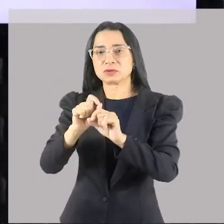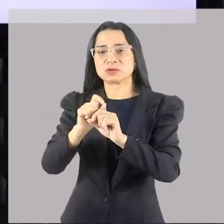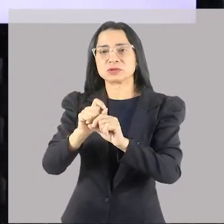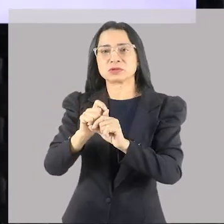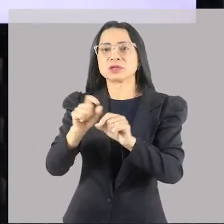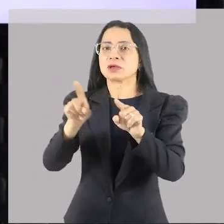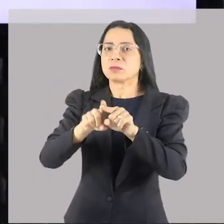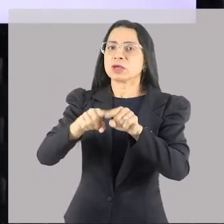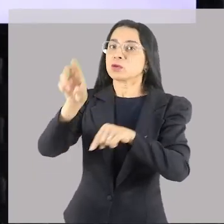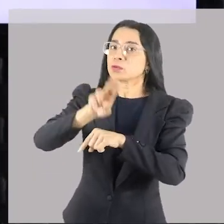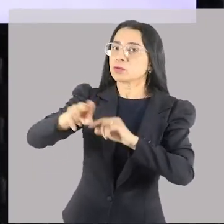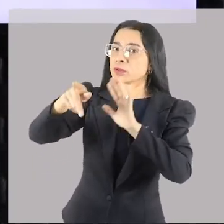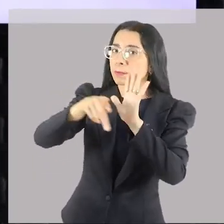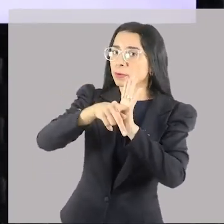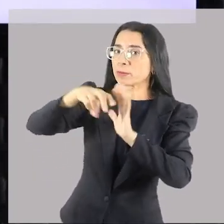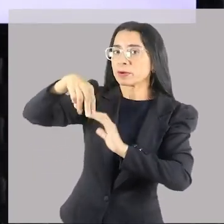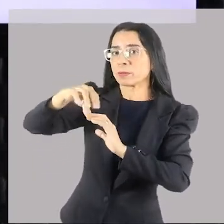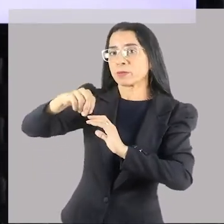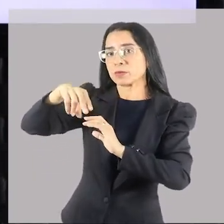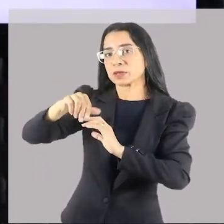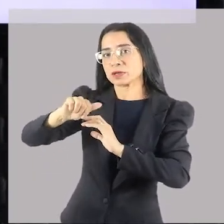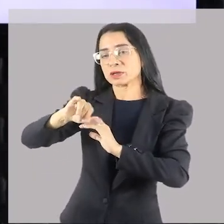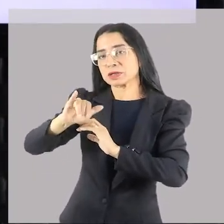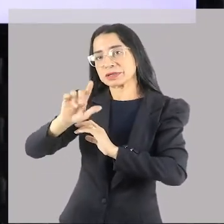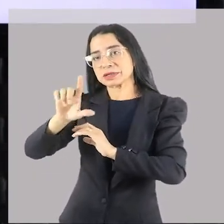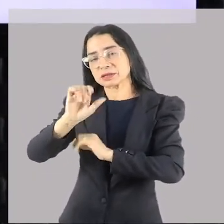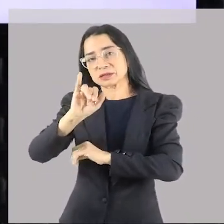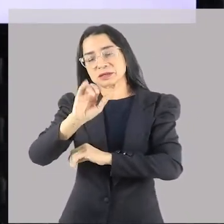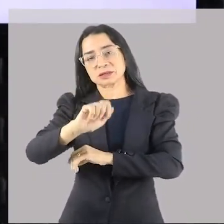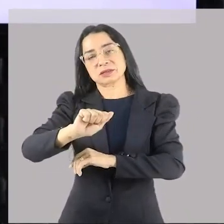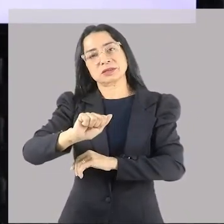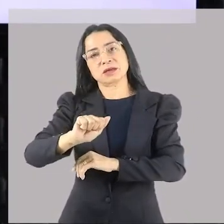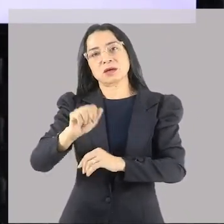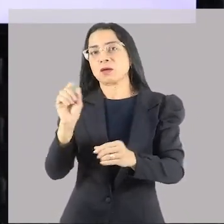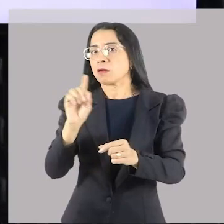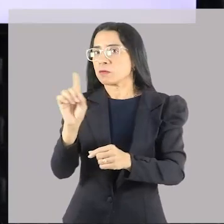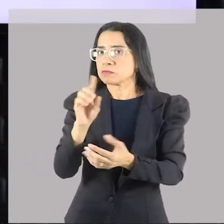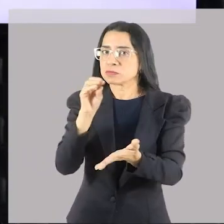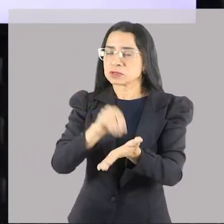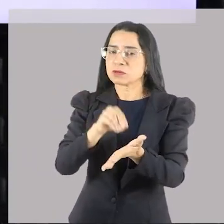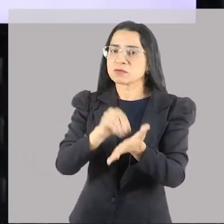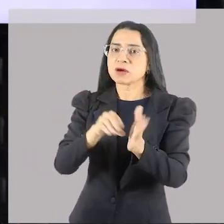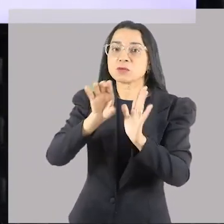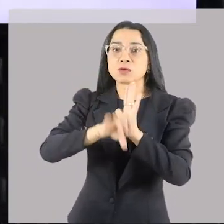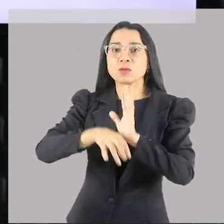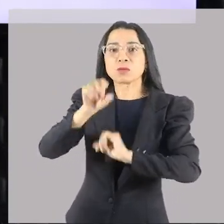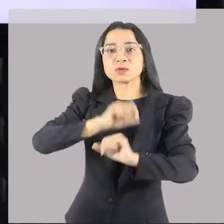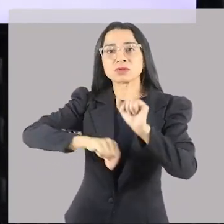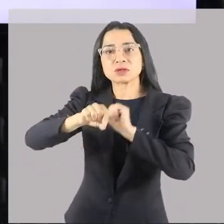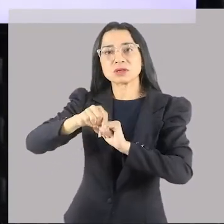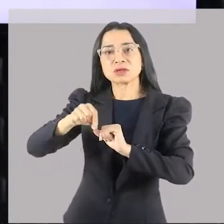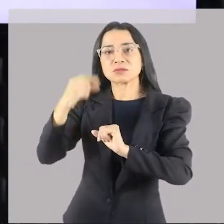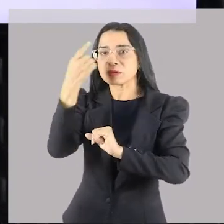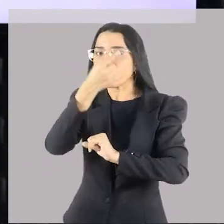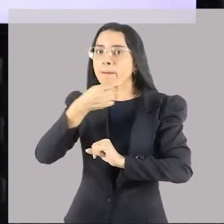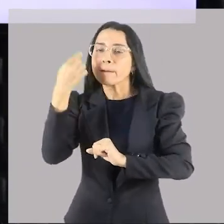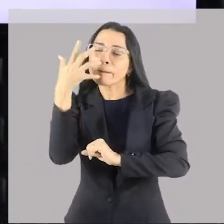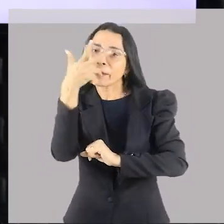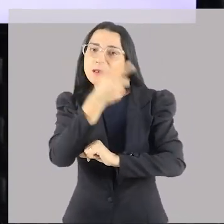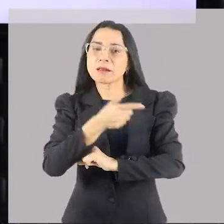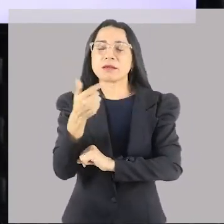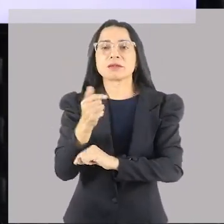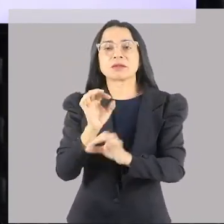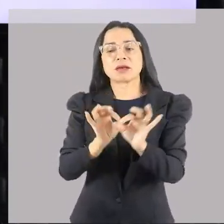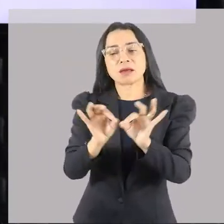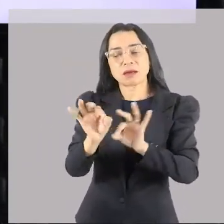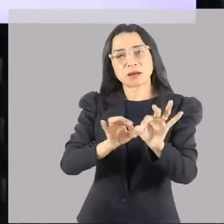deste conceito da beleza matematicamente harmônica que os gregos têm. Olha para você ver como é que a situação é. Então, a arte,